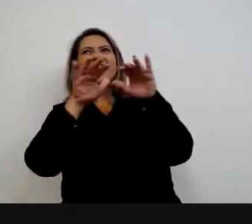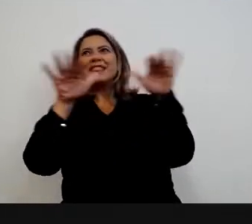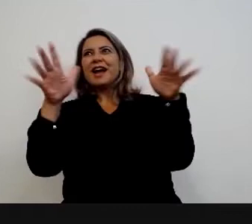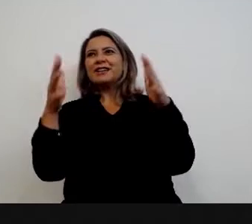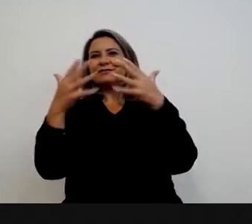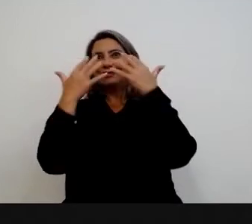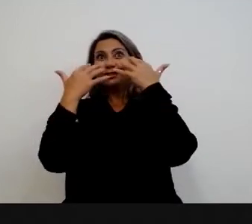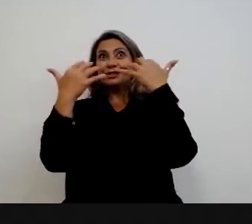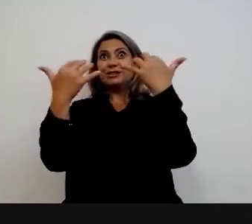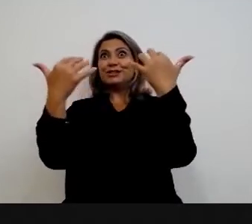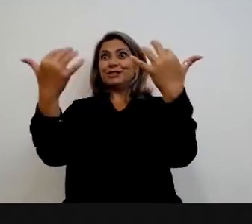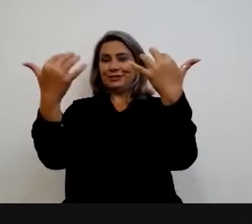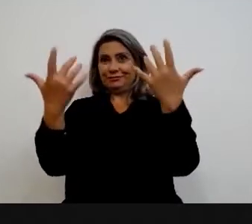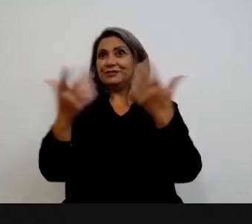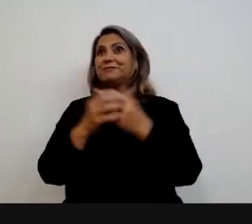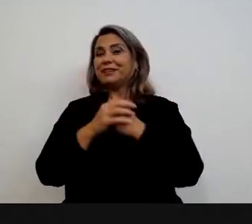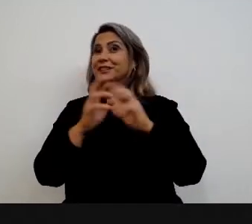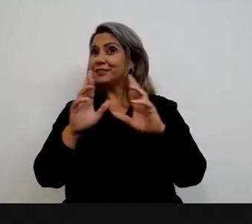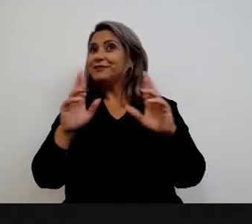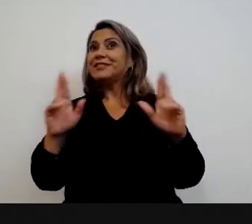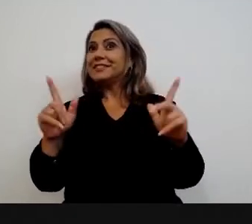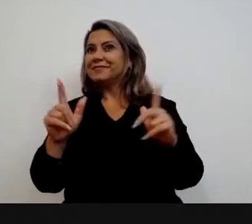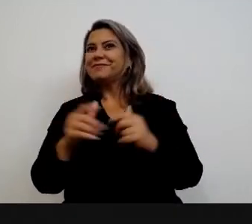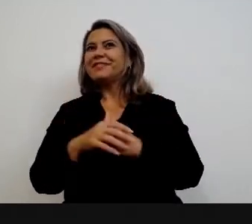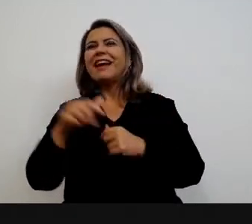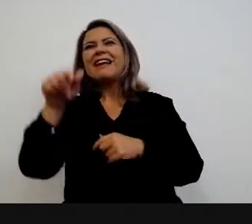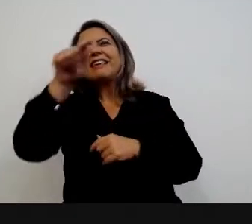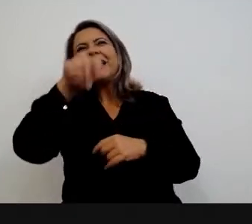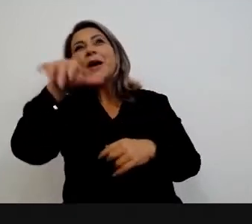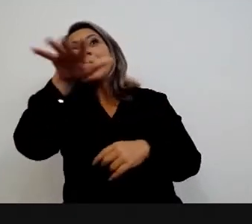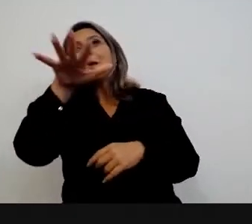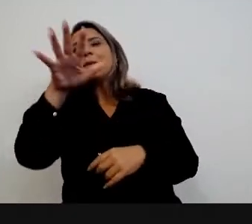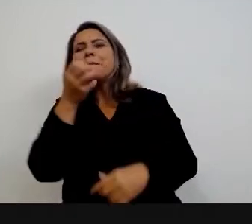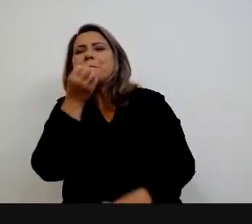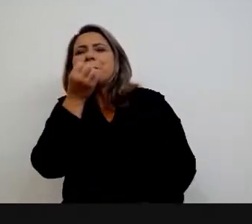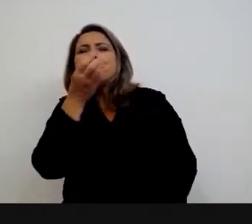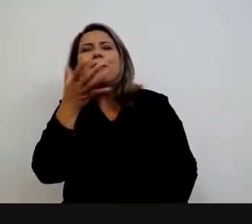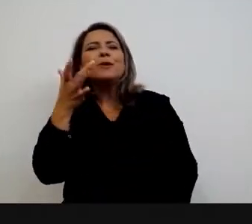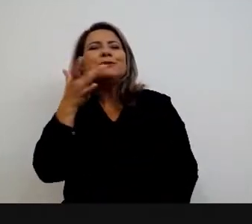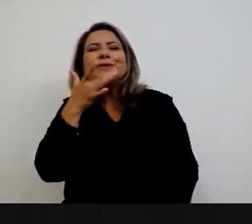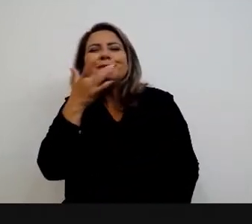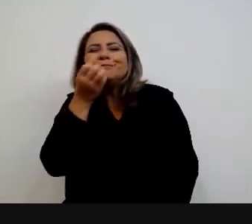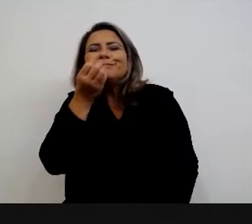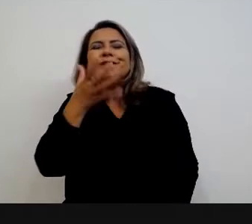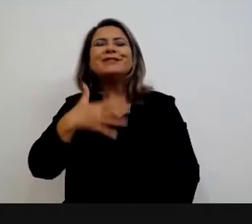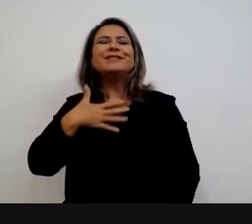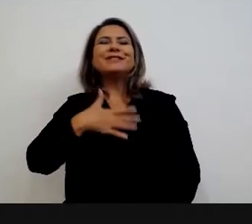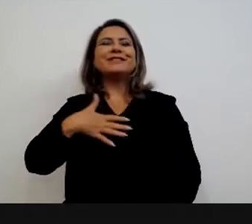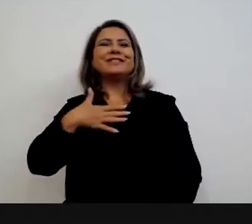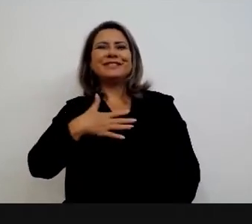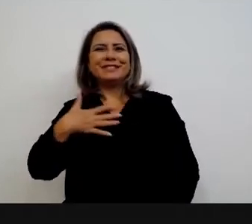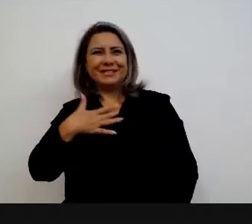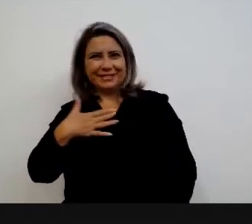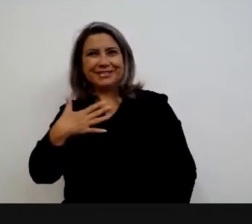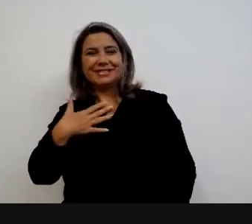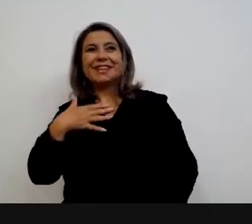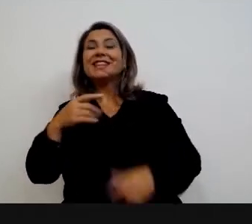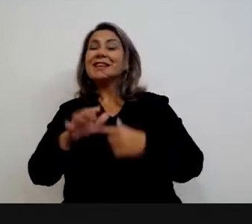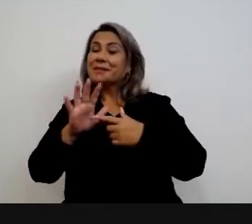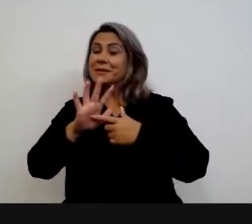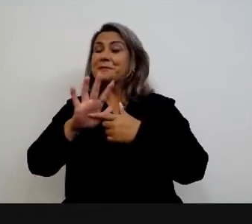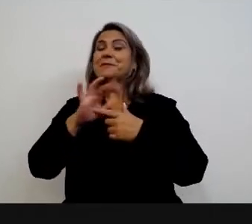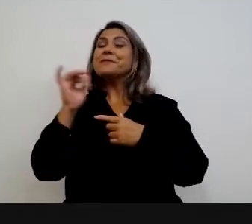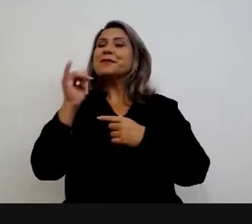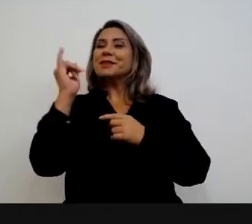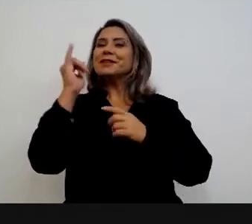aprazíveis da Câmara, posso assim dizer, que é um ambiente muito agradável. Então, isso só vem ressaltar a importância que a Câmara deu.